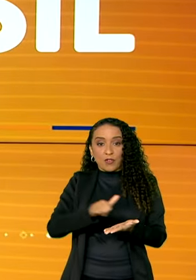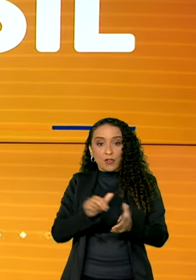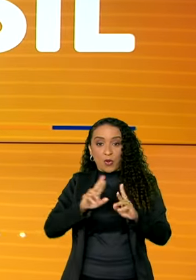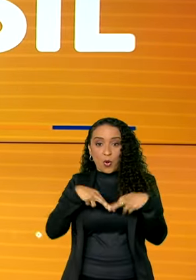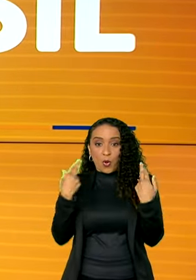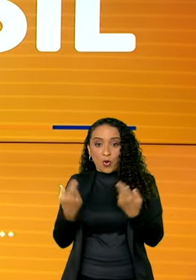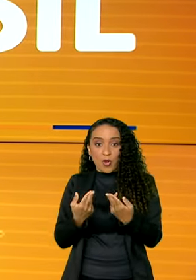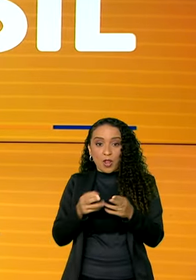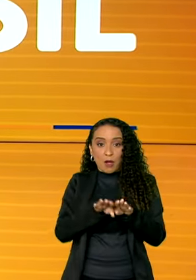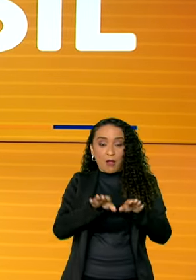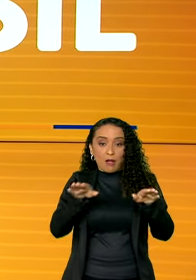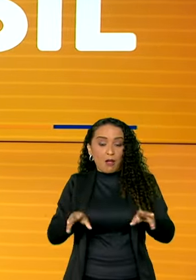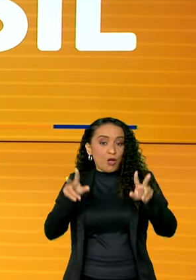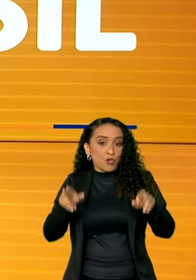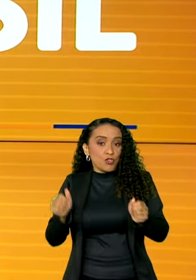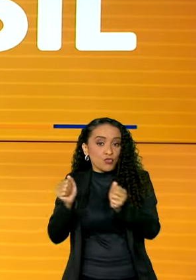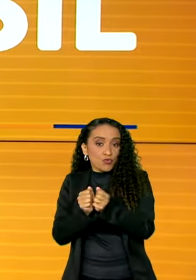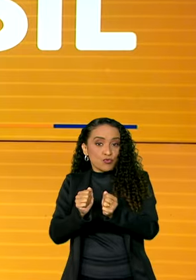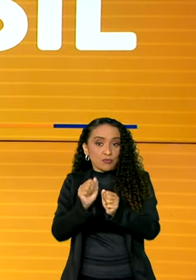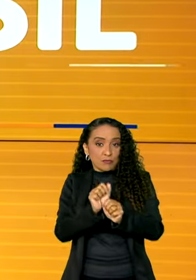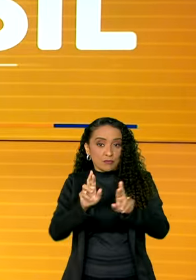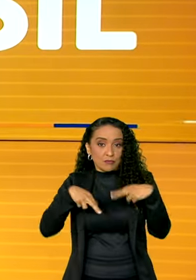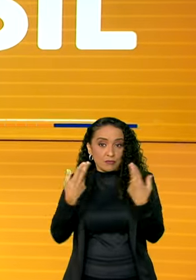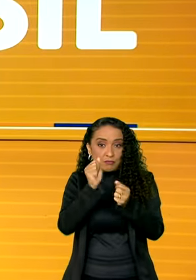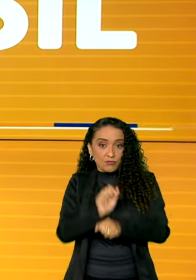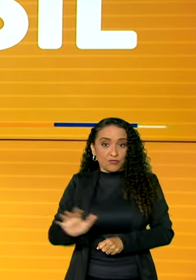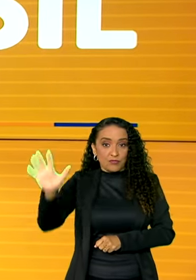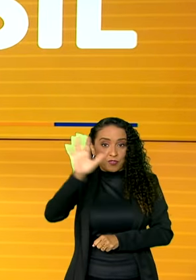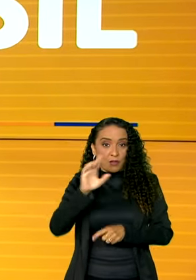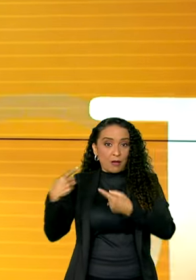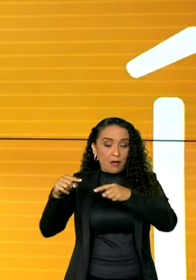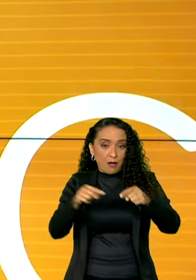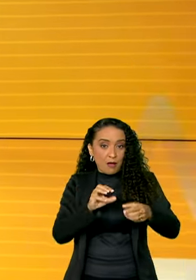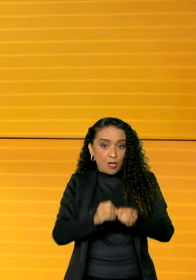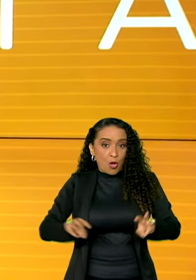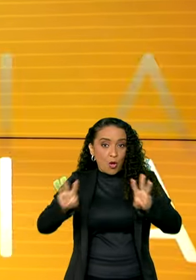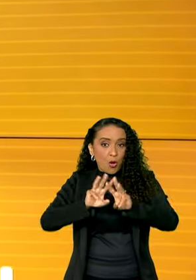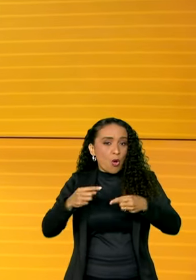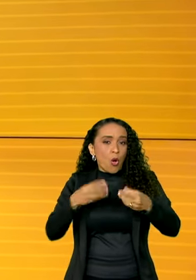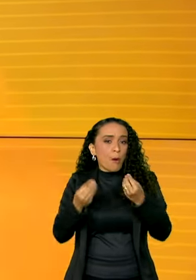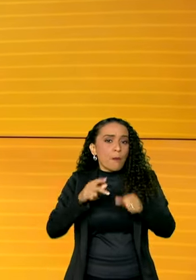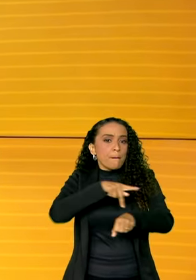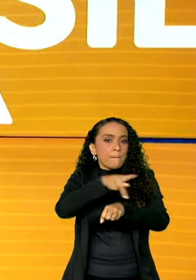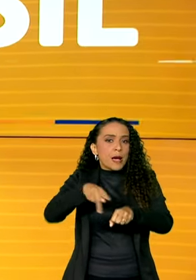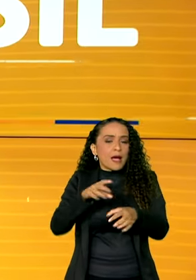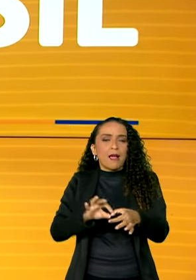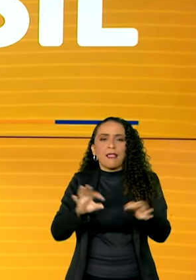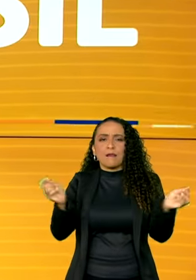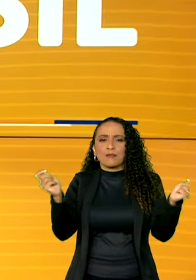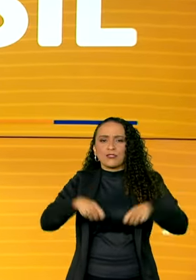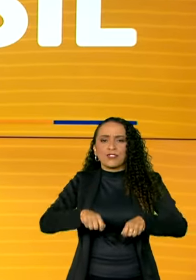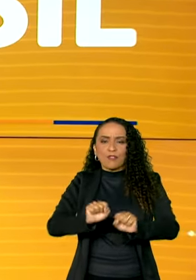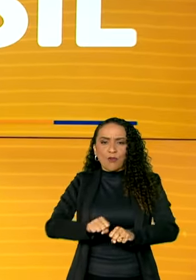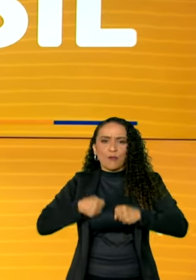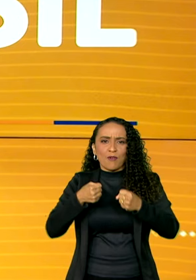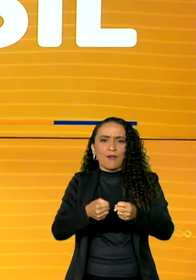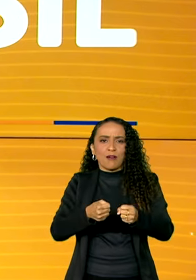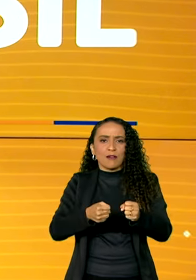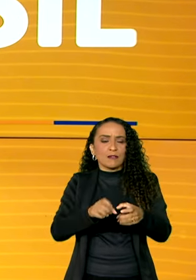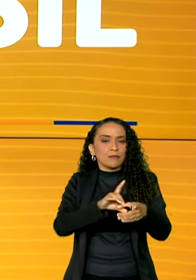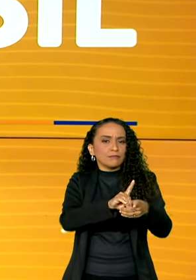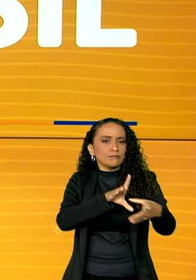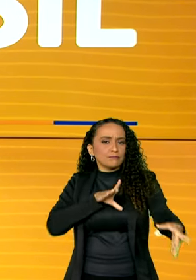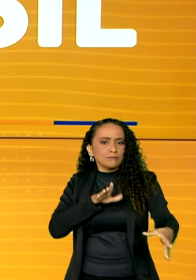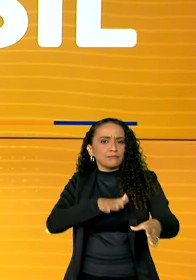Iorque, uma reunião paralela à Assembleia Geral das Nações Unidas discutiu como países livres podem fortalecer o regime